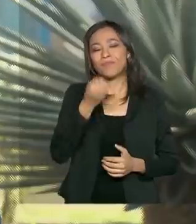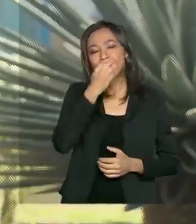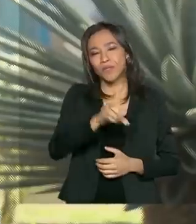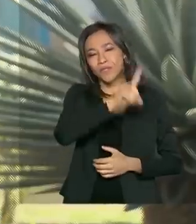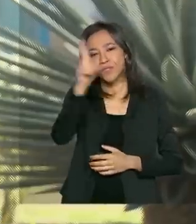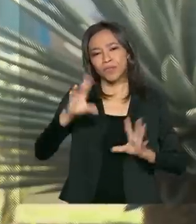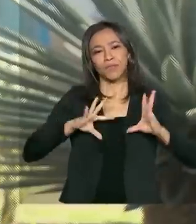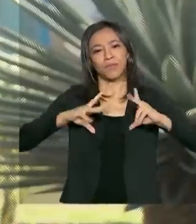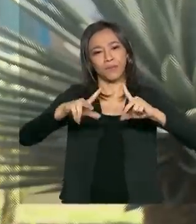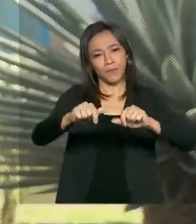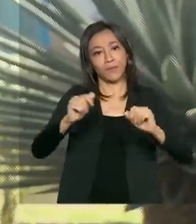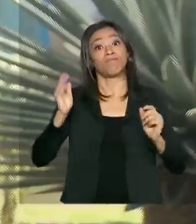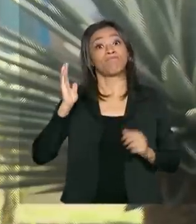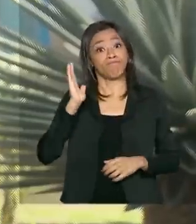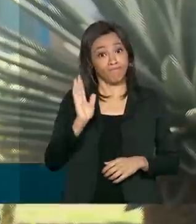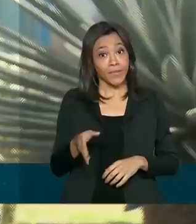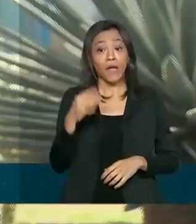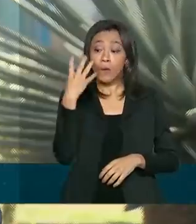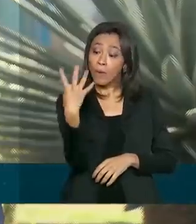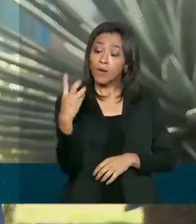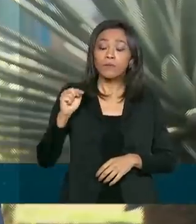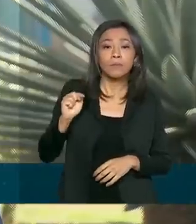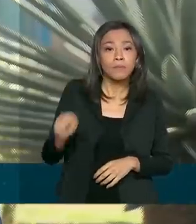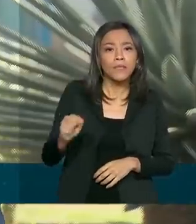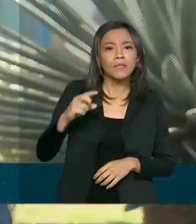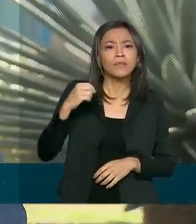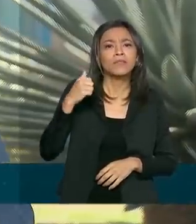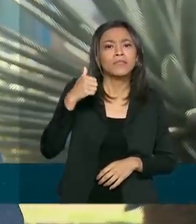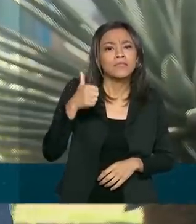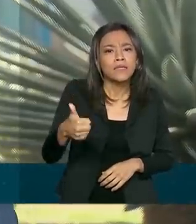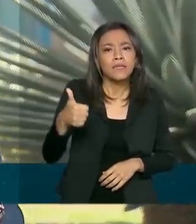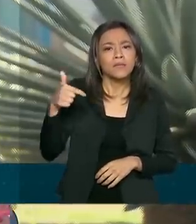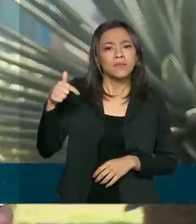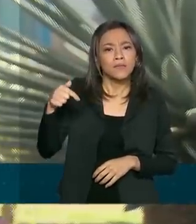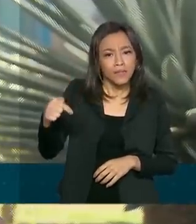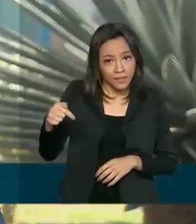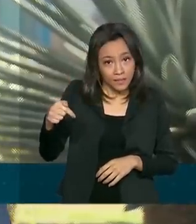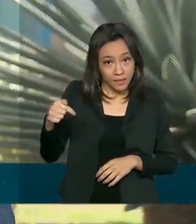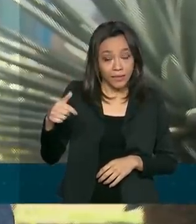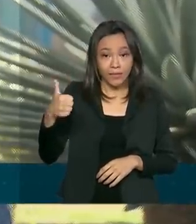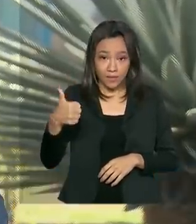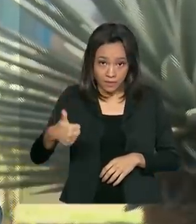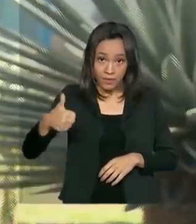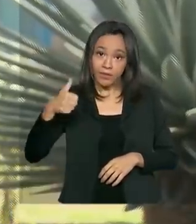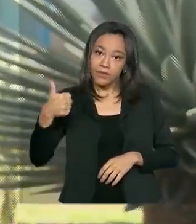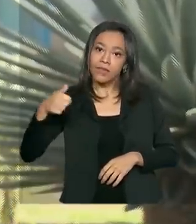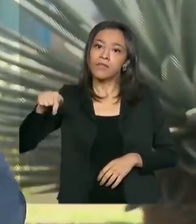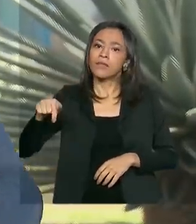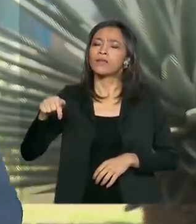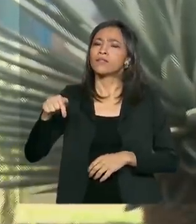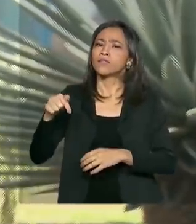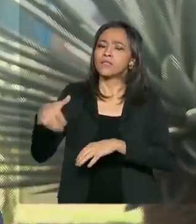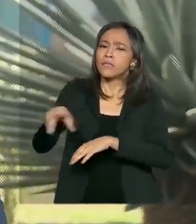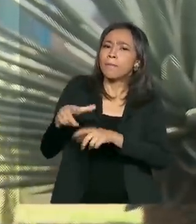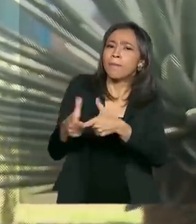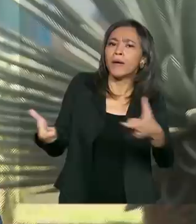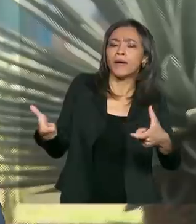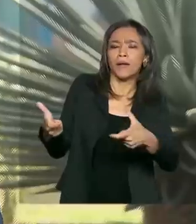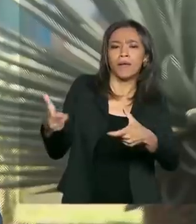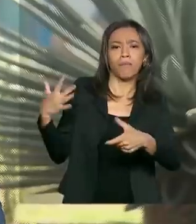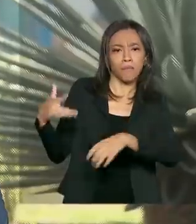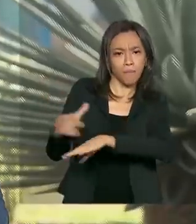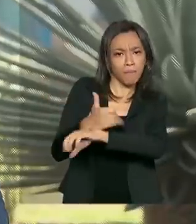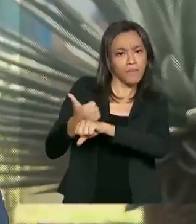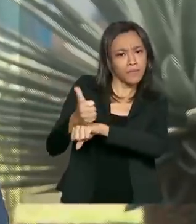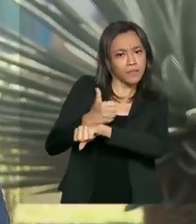todos. Olha, são 4.117 profissionais, a maioria médicos e enfermeiros, que o Ministério da